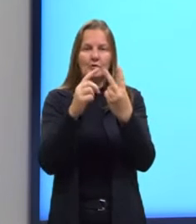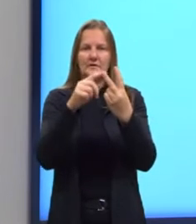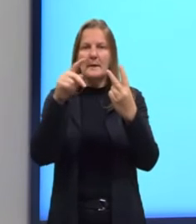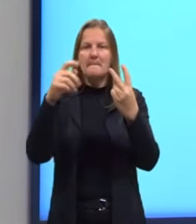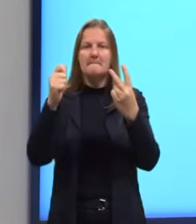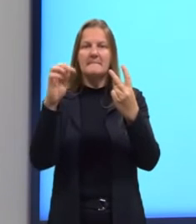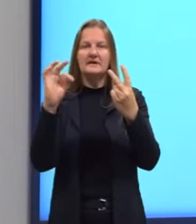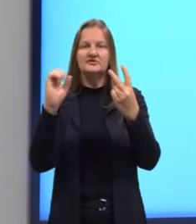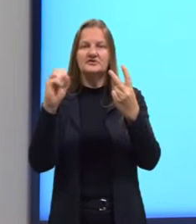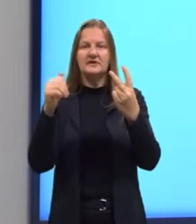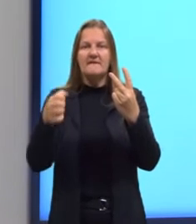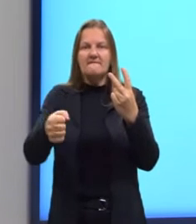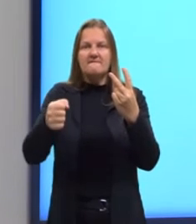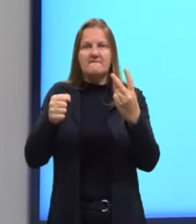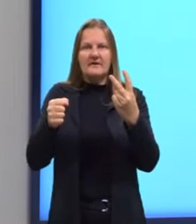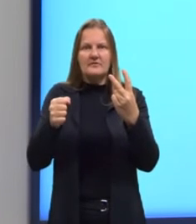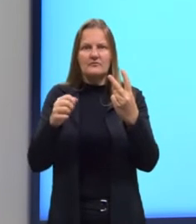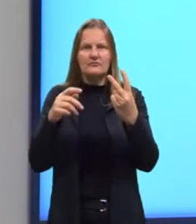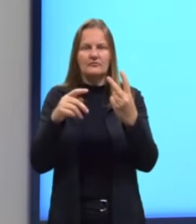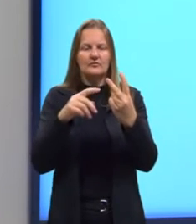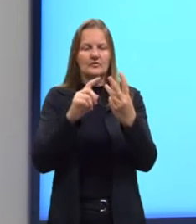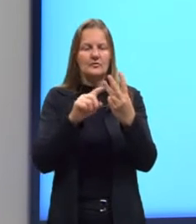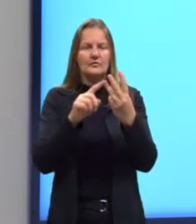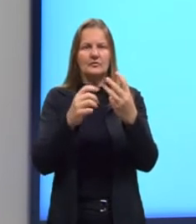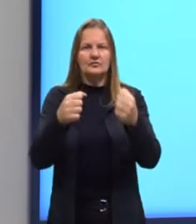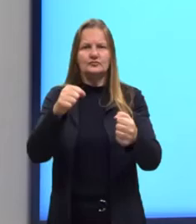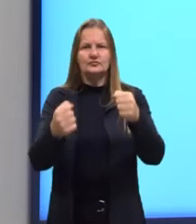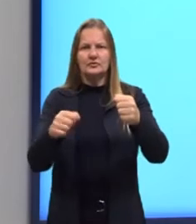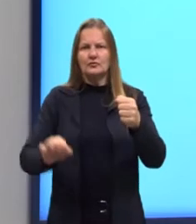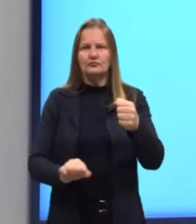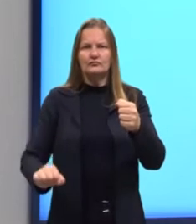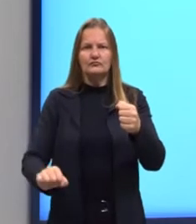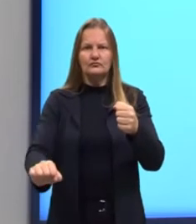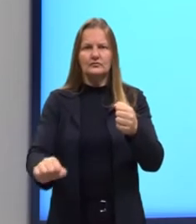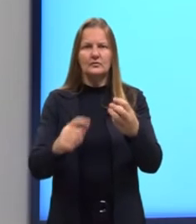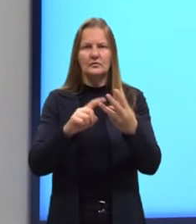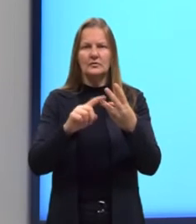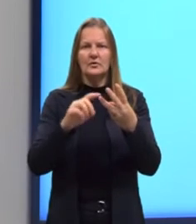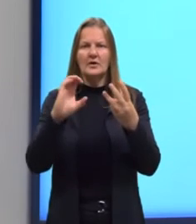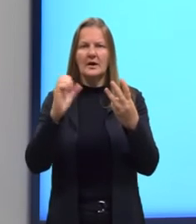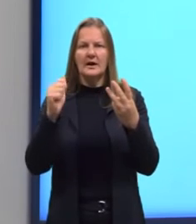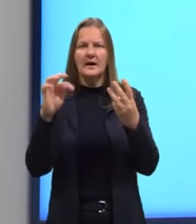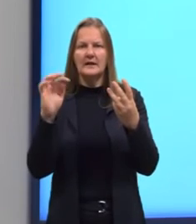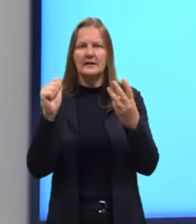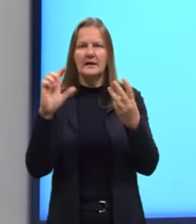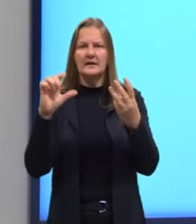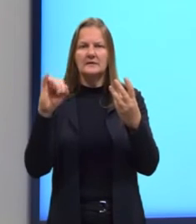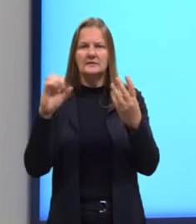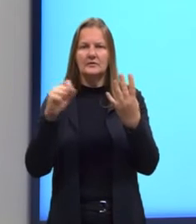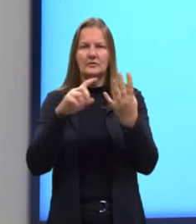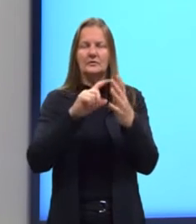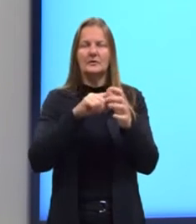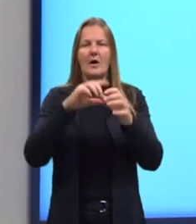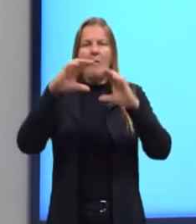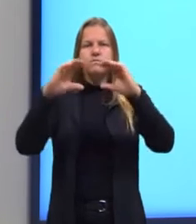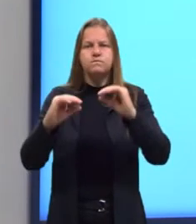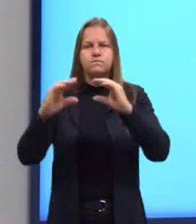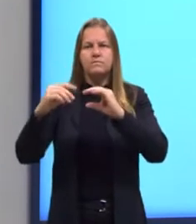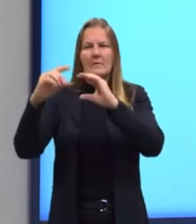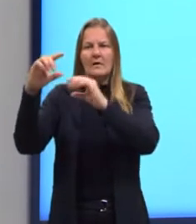três para caixa de direção, quatro para o catalisador e cinco para o amortecedor.